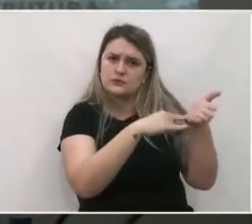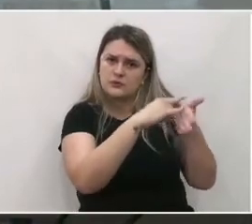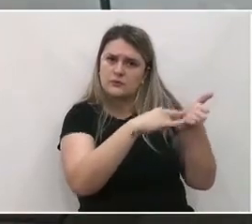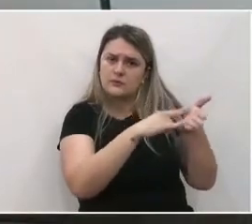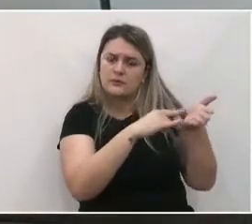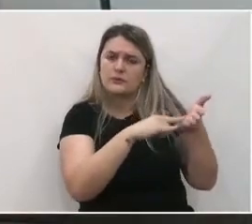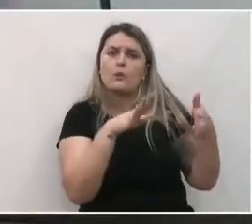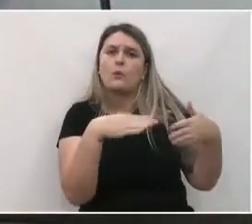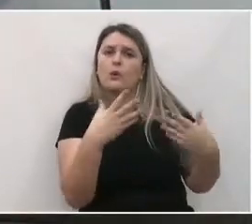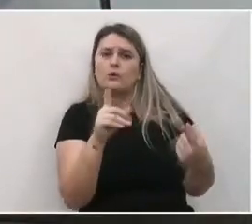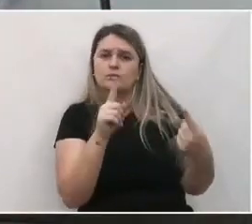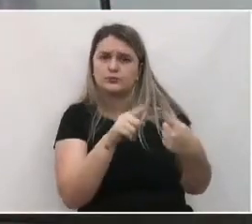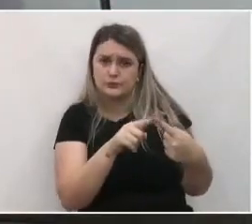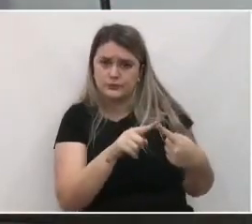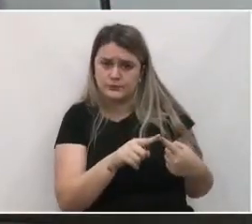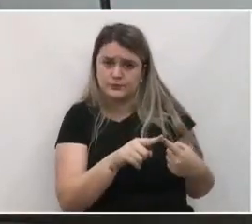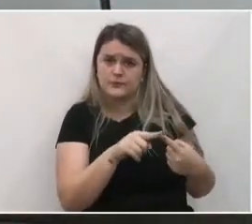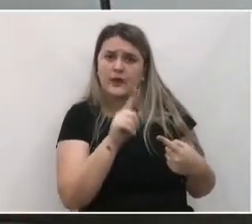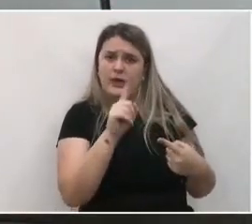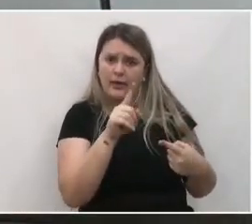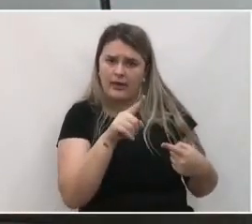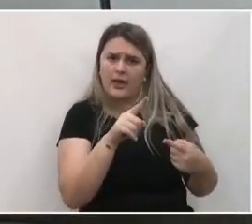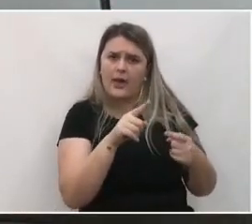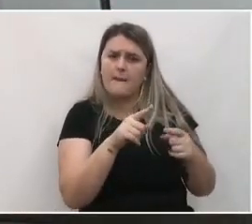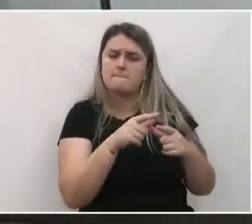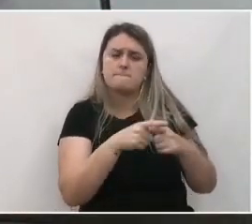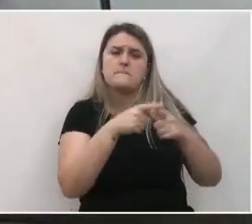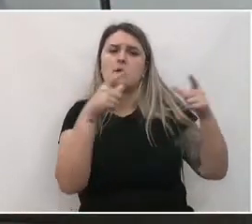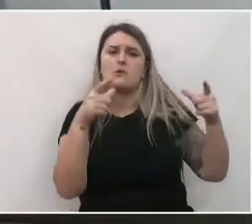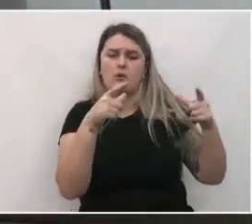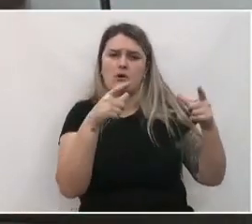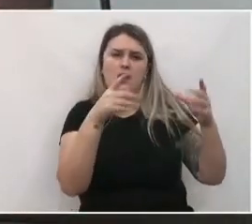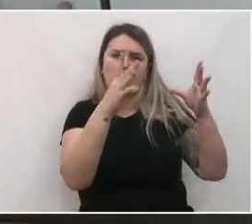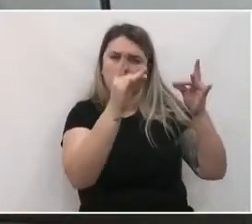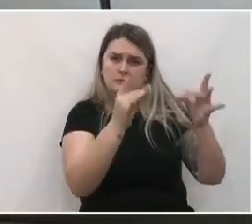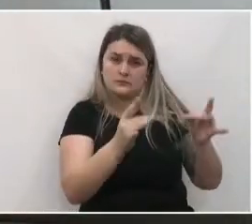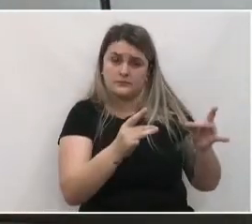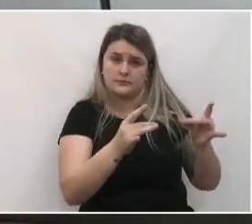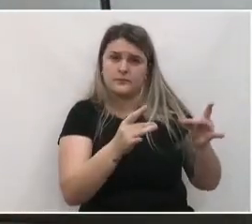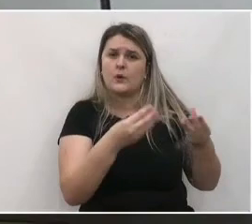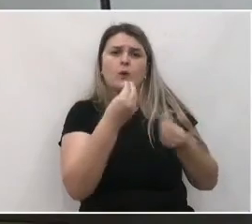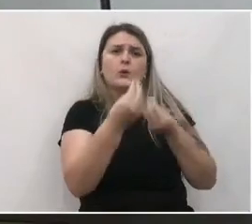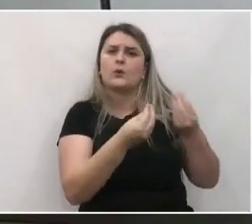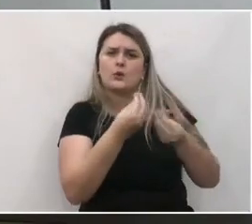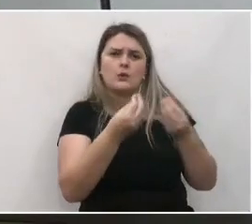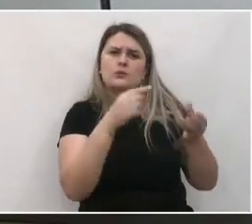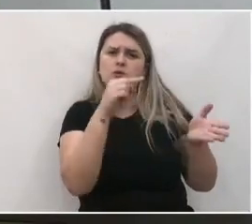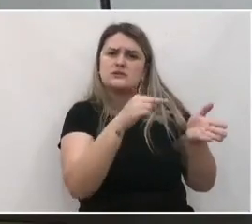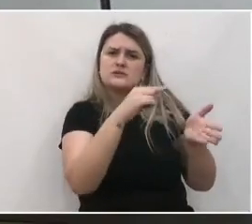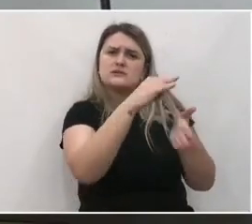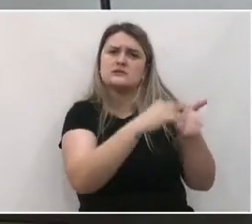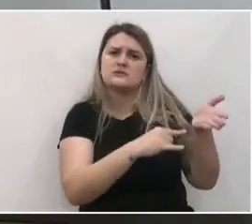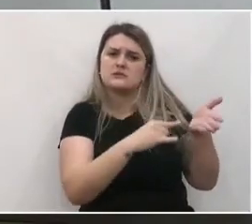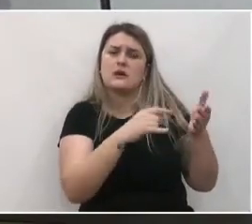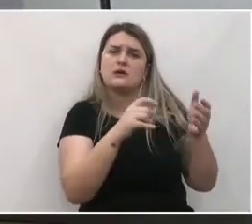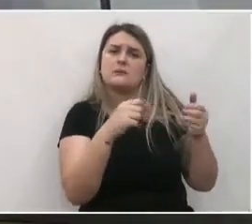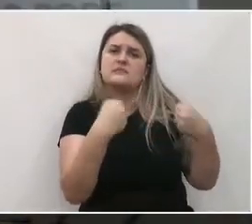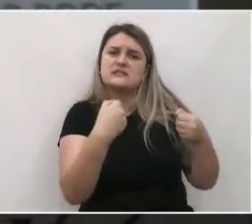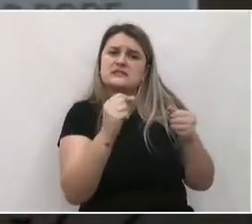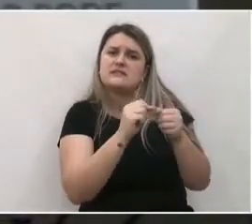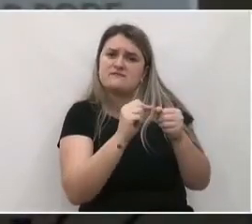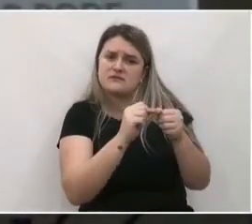são os seus objetivos, estas são as linhas gerais. Como este plano deve ser, então, elaborado?